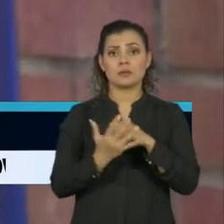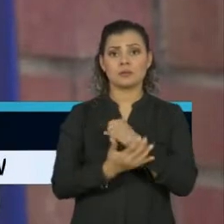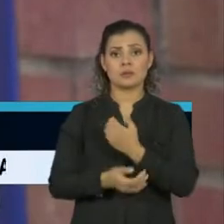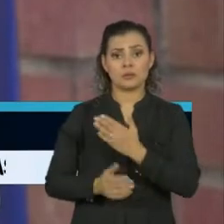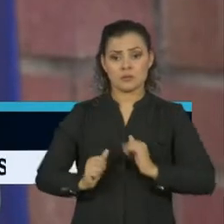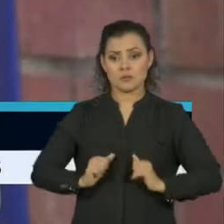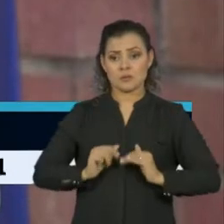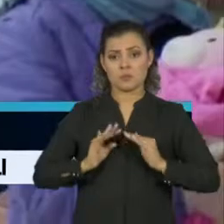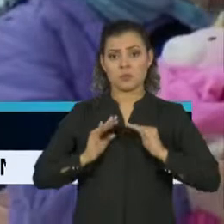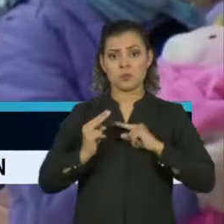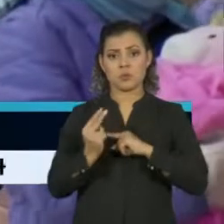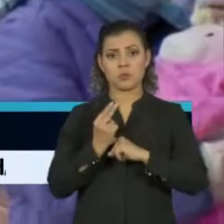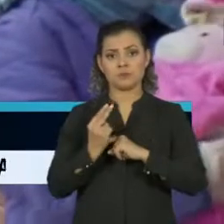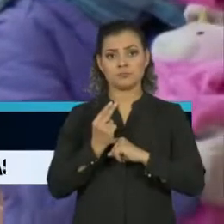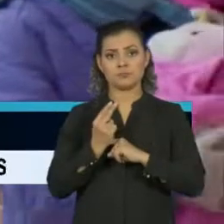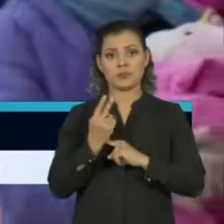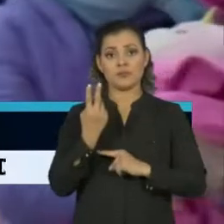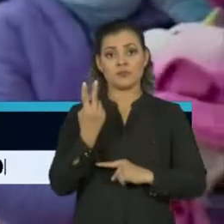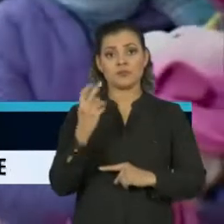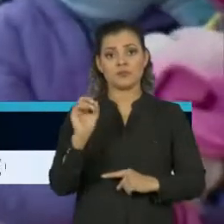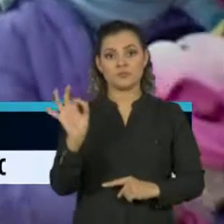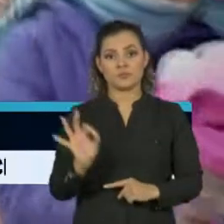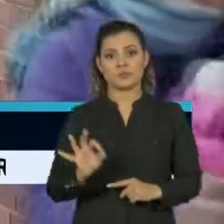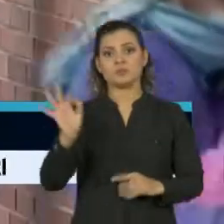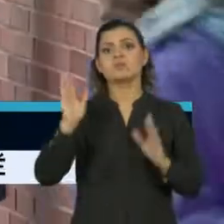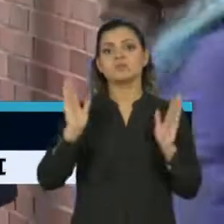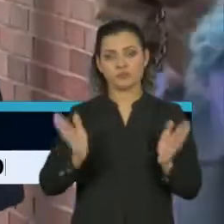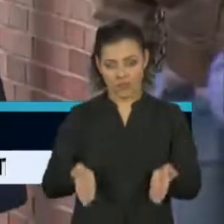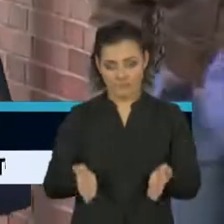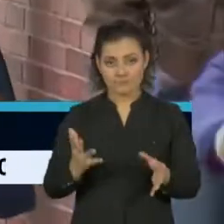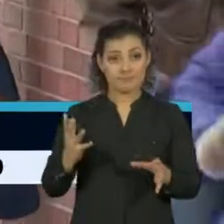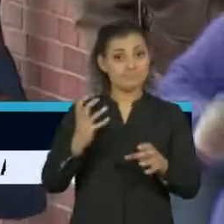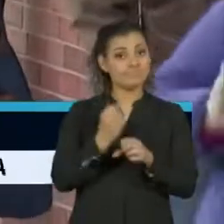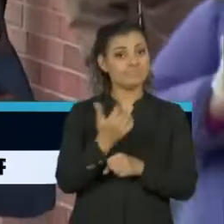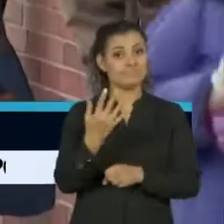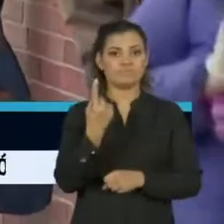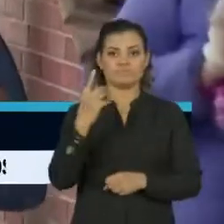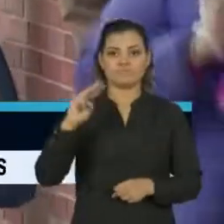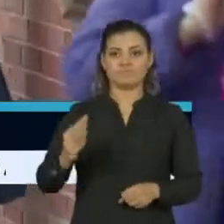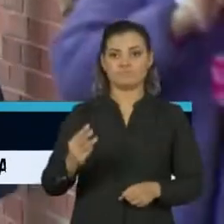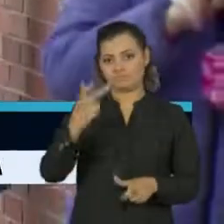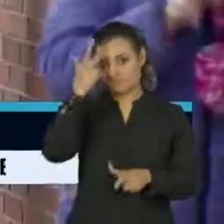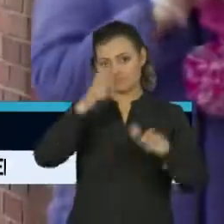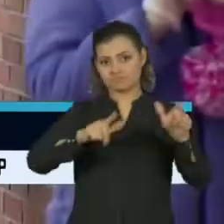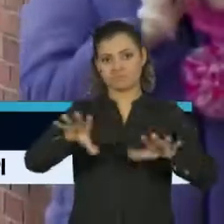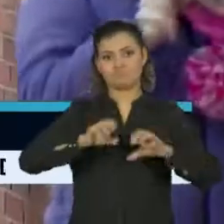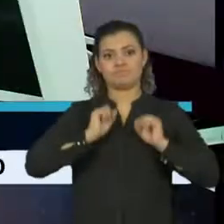da Covid-19 sobe para 20%, o equivalente a 1 milhão de nova-iorquinos.